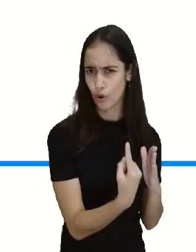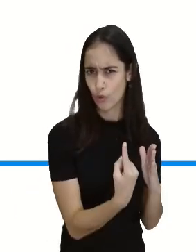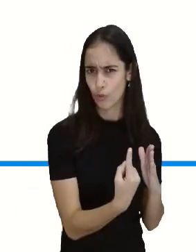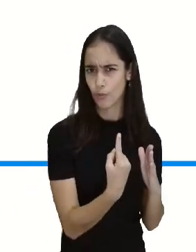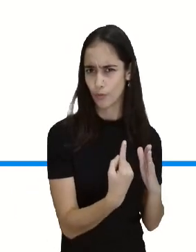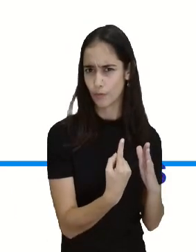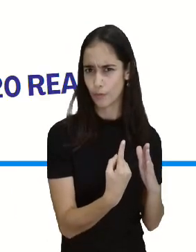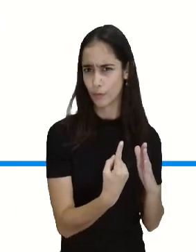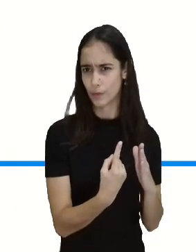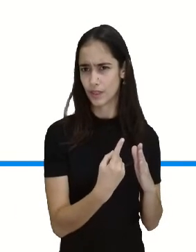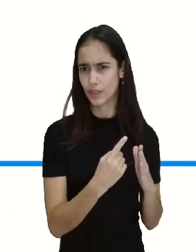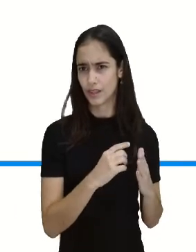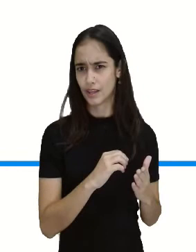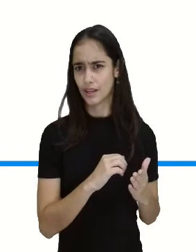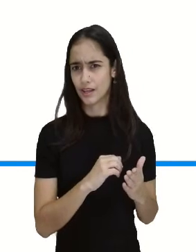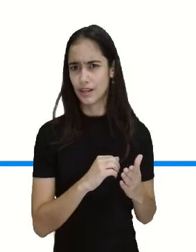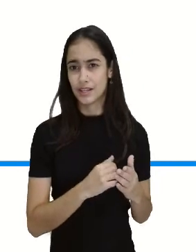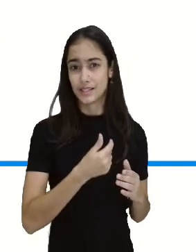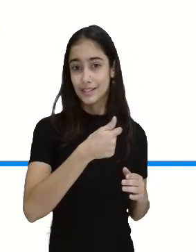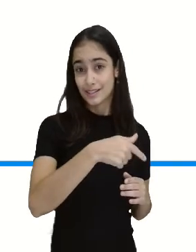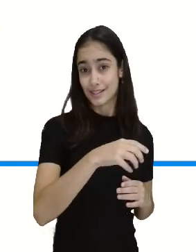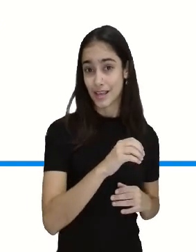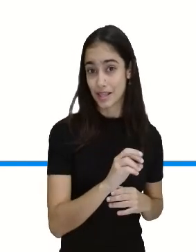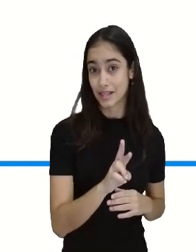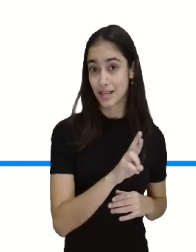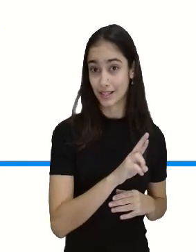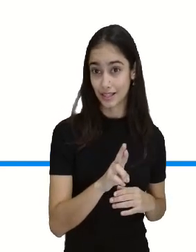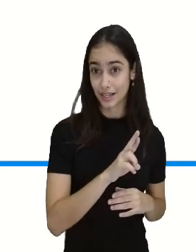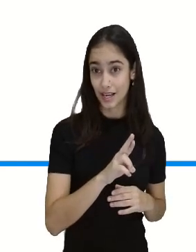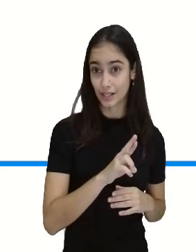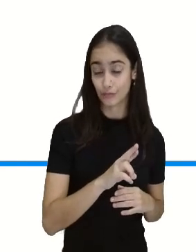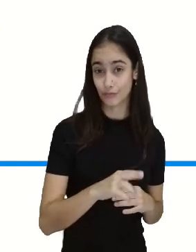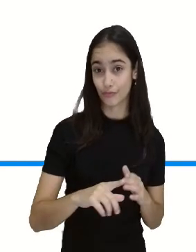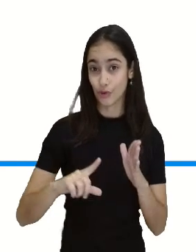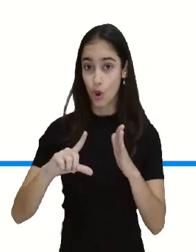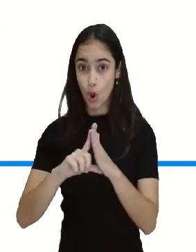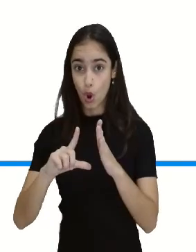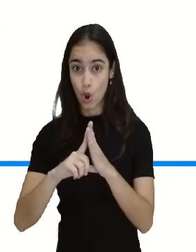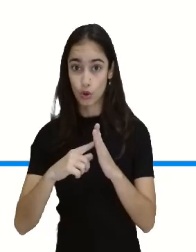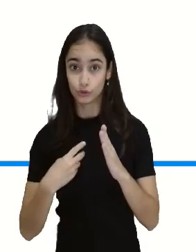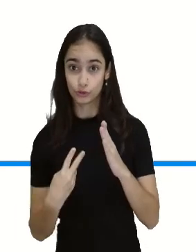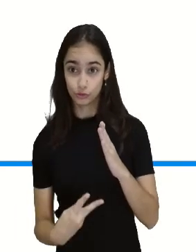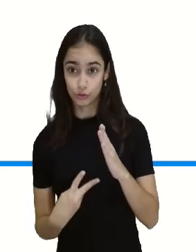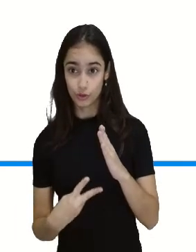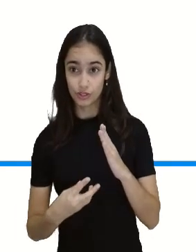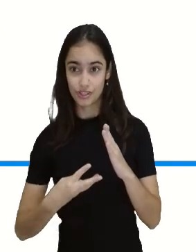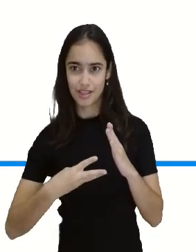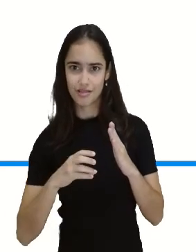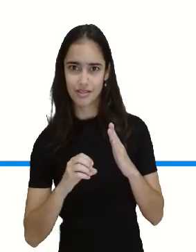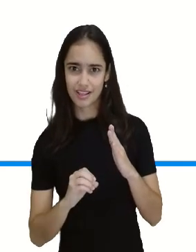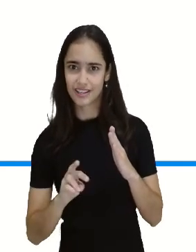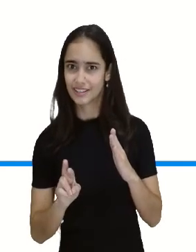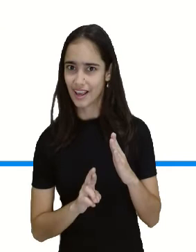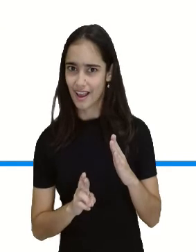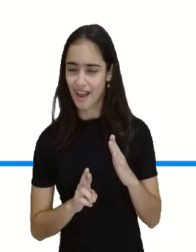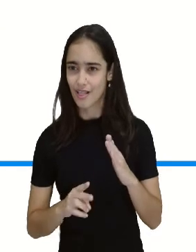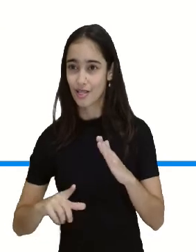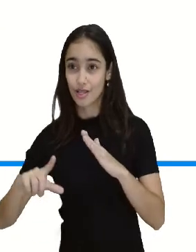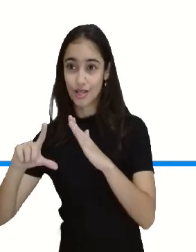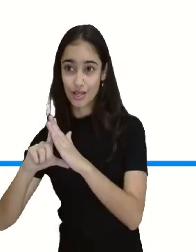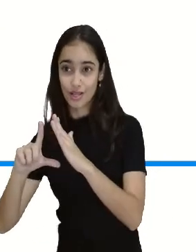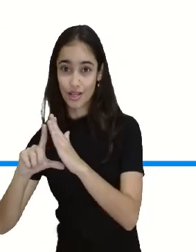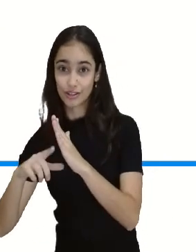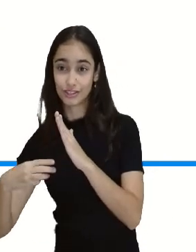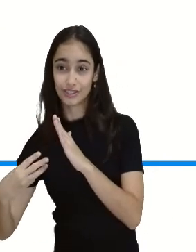E na loja 3, o par de meias está custando 20 reais. E aí, em qual das três lojas, professora